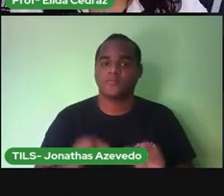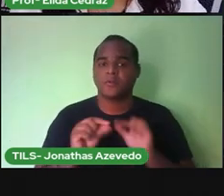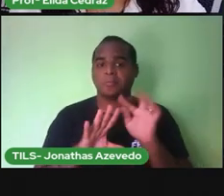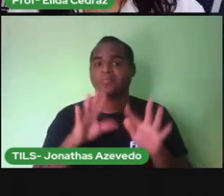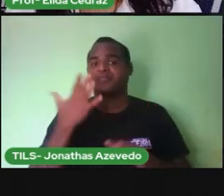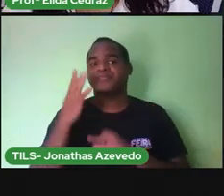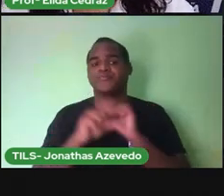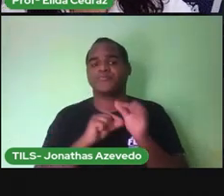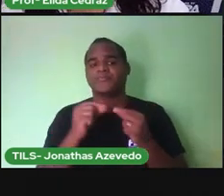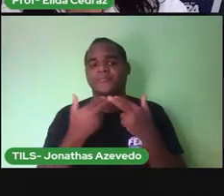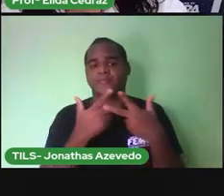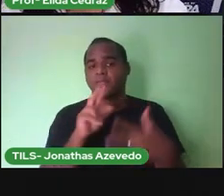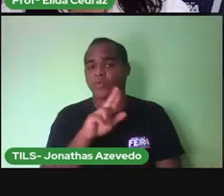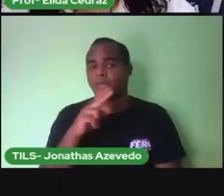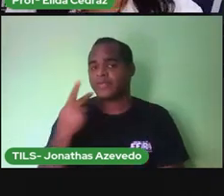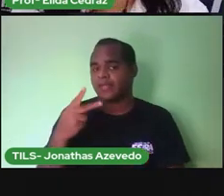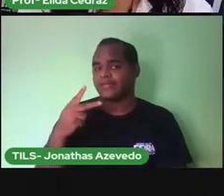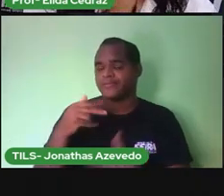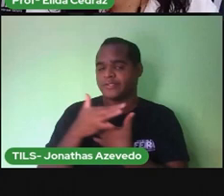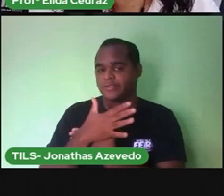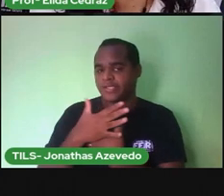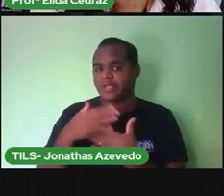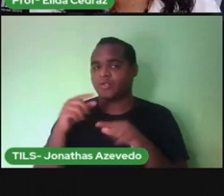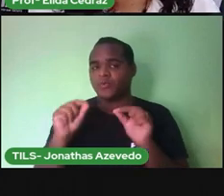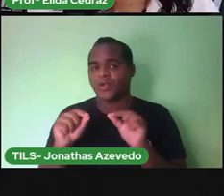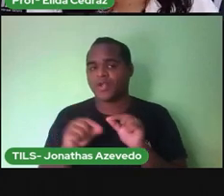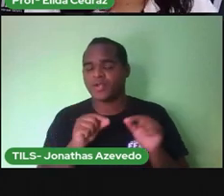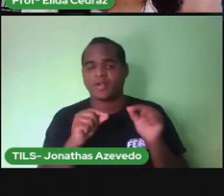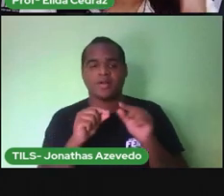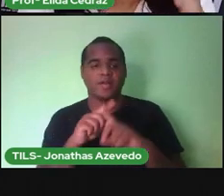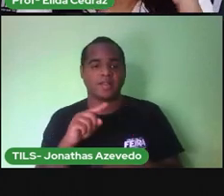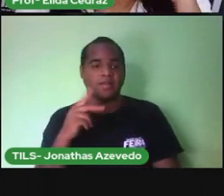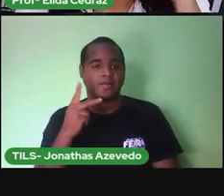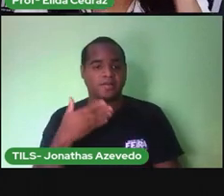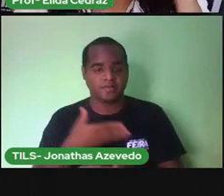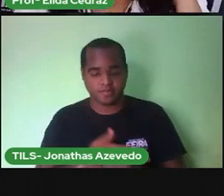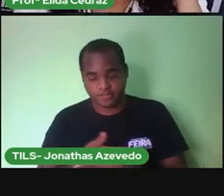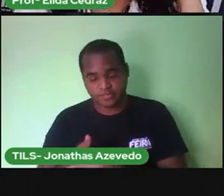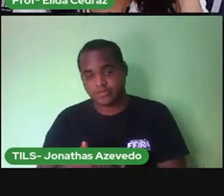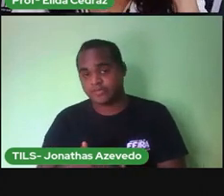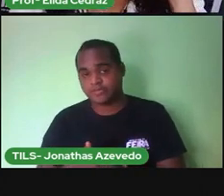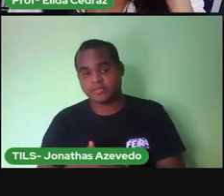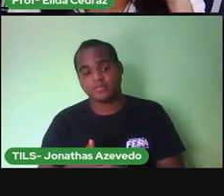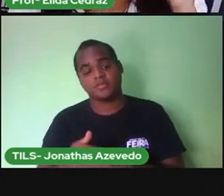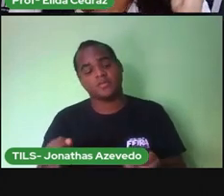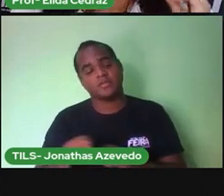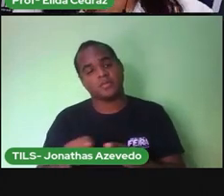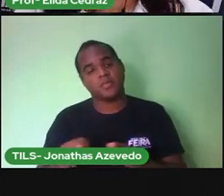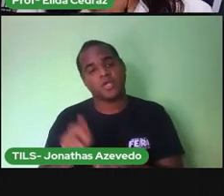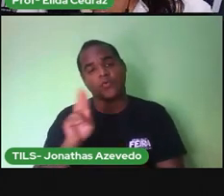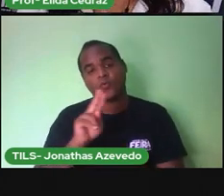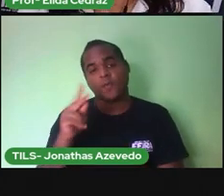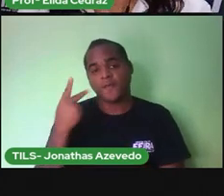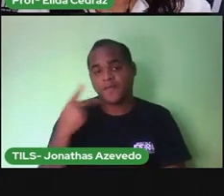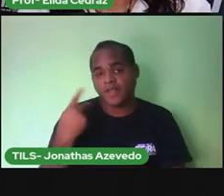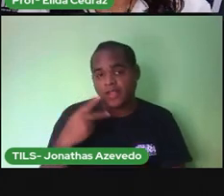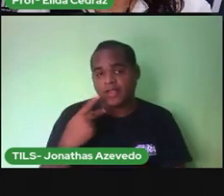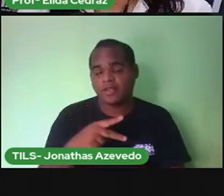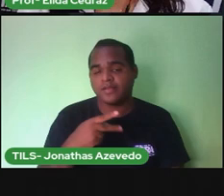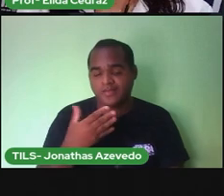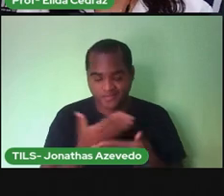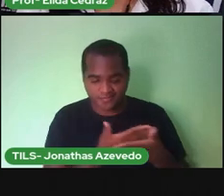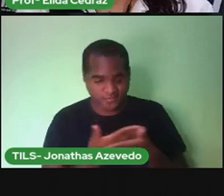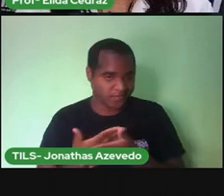Tem que ter o nome da cidade onde o bebê nasceu, e o nome da cidade onde o bebê foi registrado.